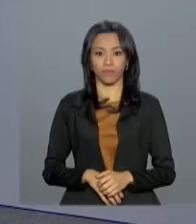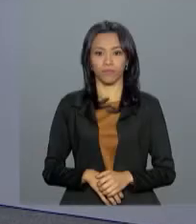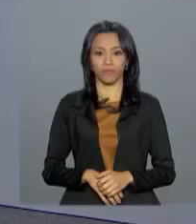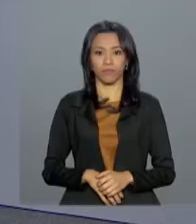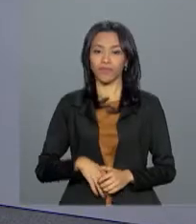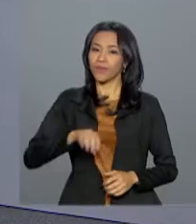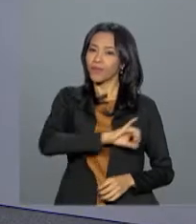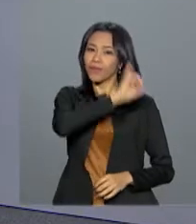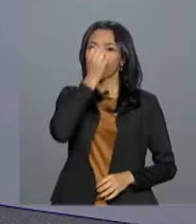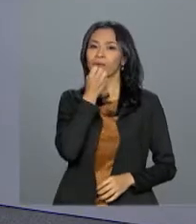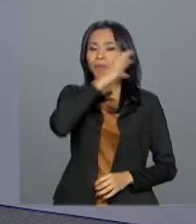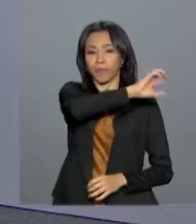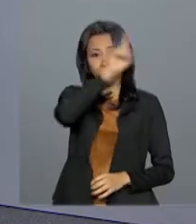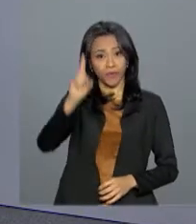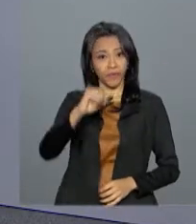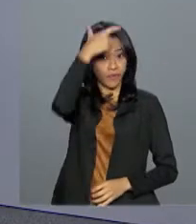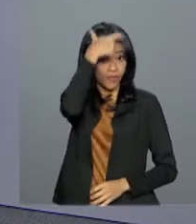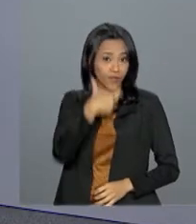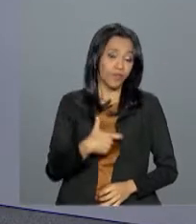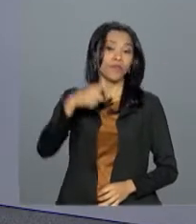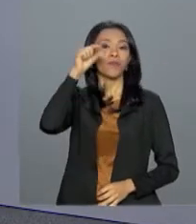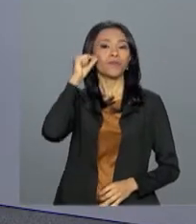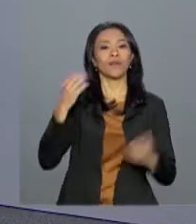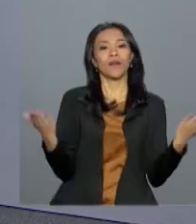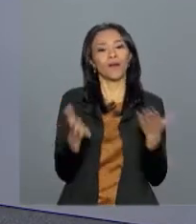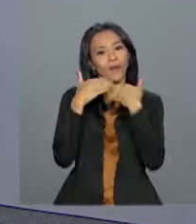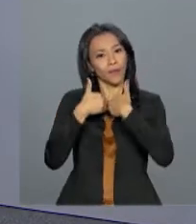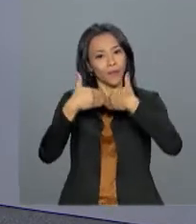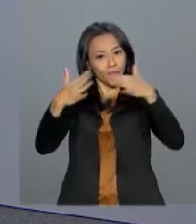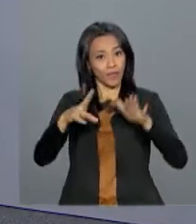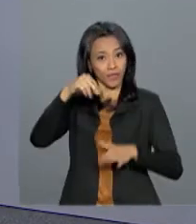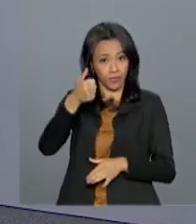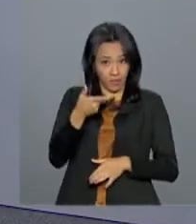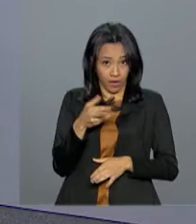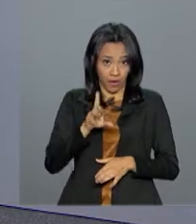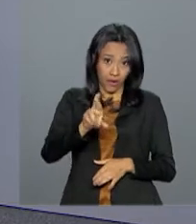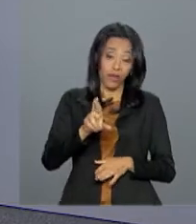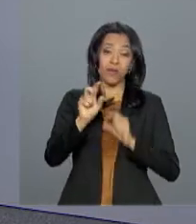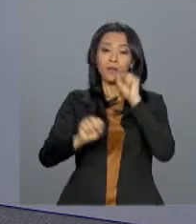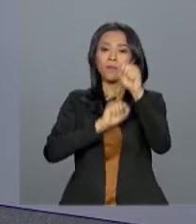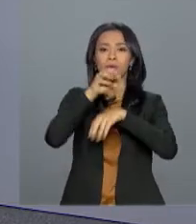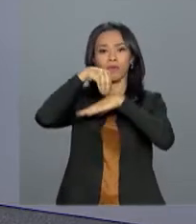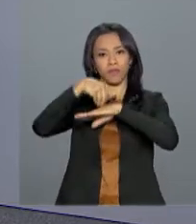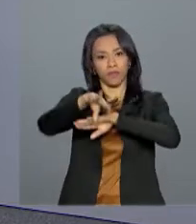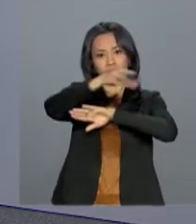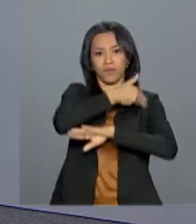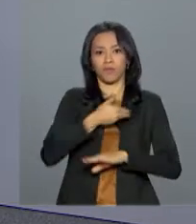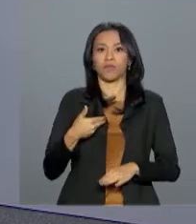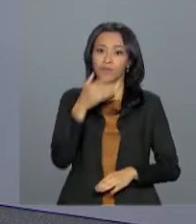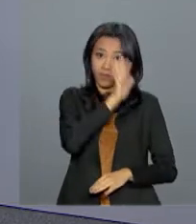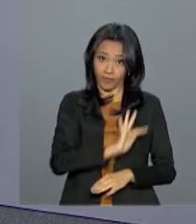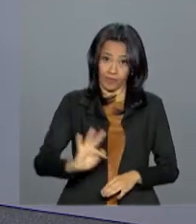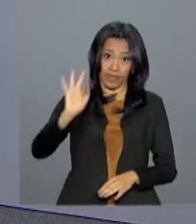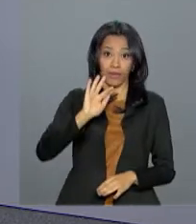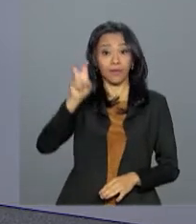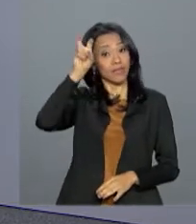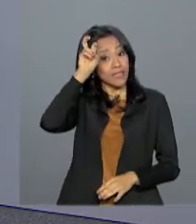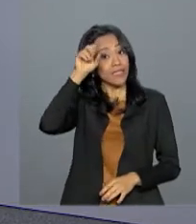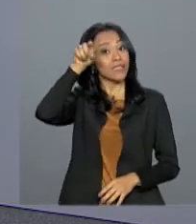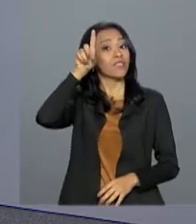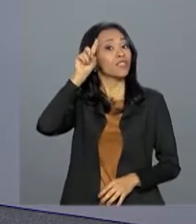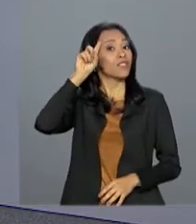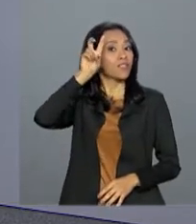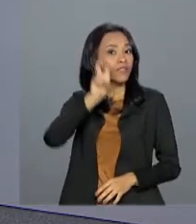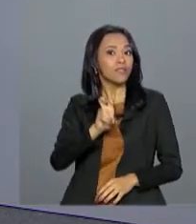Olá, bom dia pra você, eu sou Renata Corsini e começa agora o repórter NBR com as notícias do governo federal desta quinta-feira,